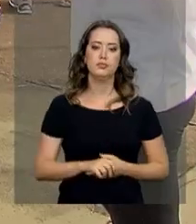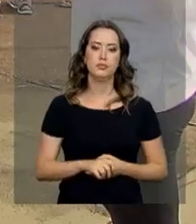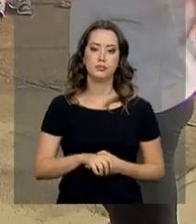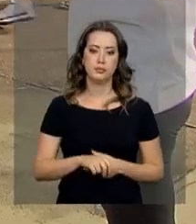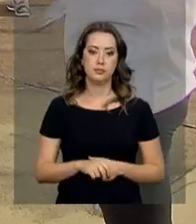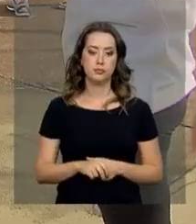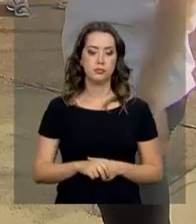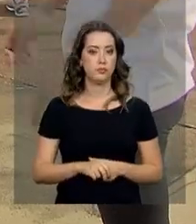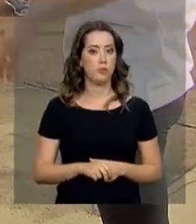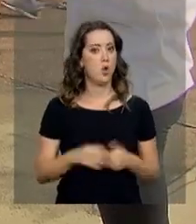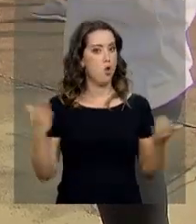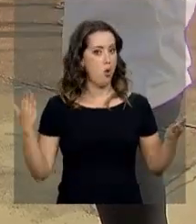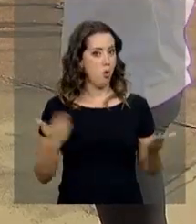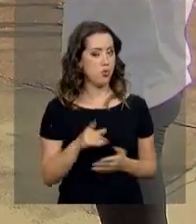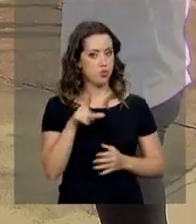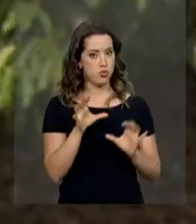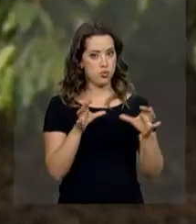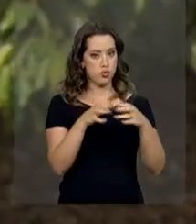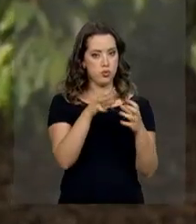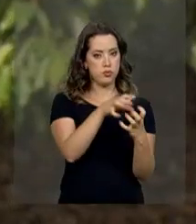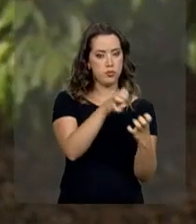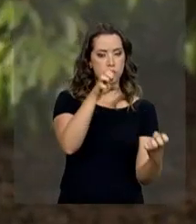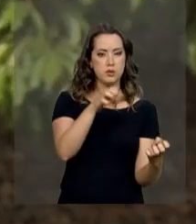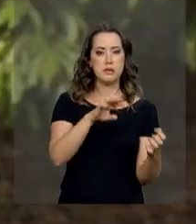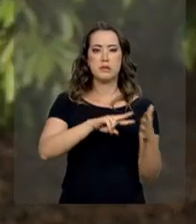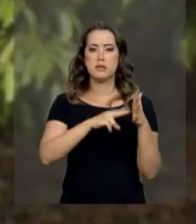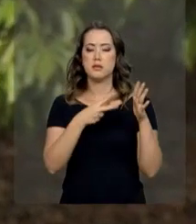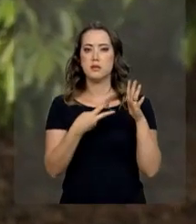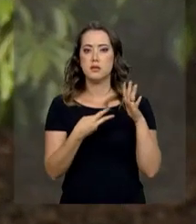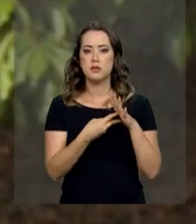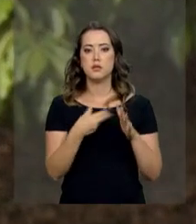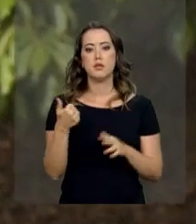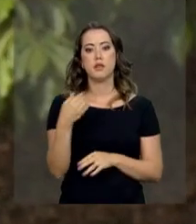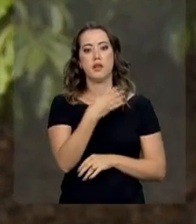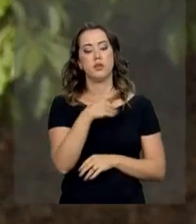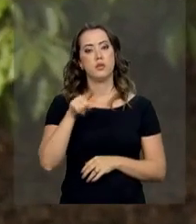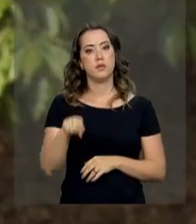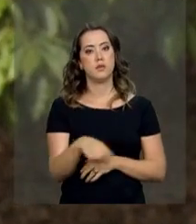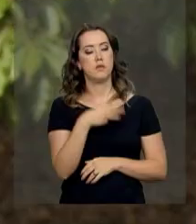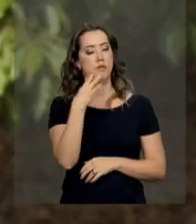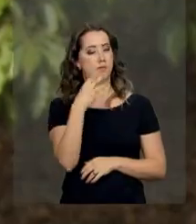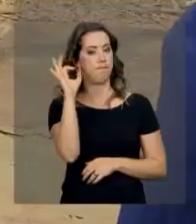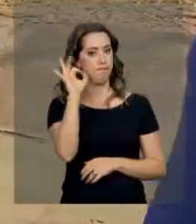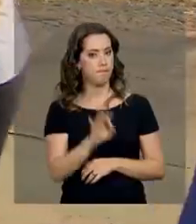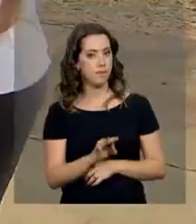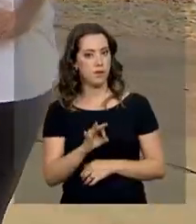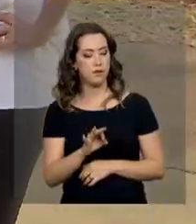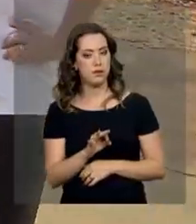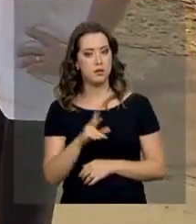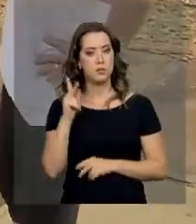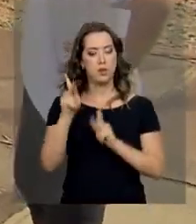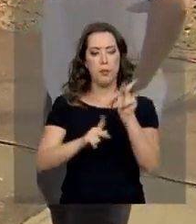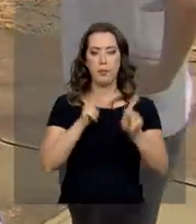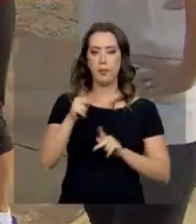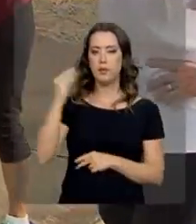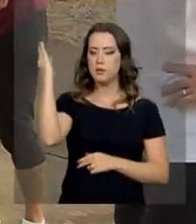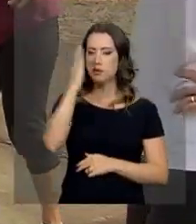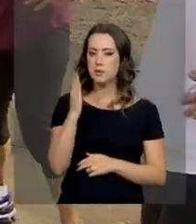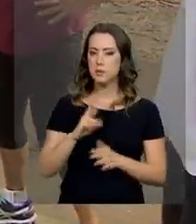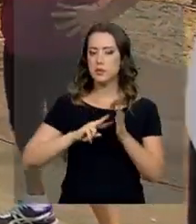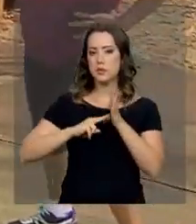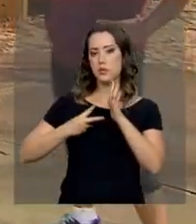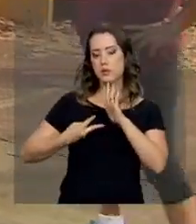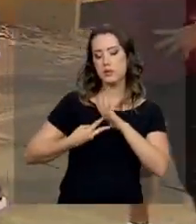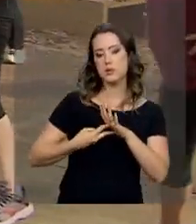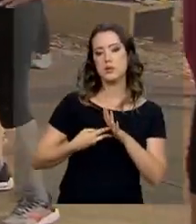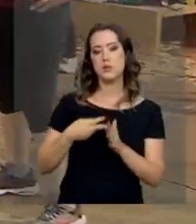Atualmente, os idosos representam 14,3% da população brasileira, nada menos que 29